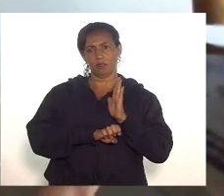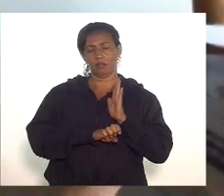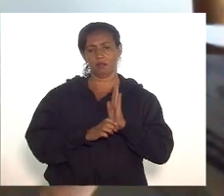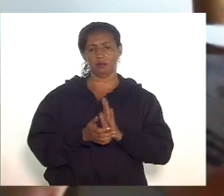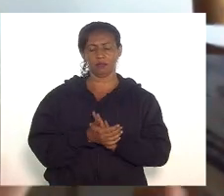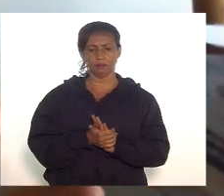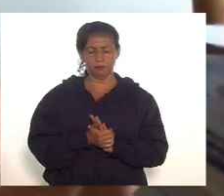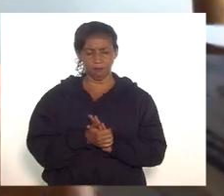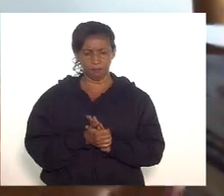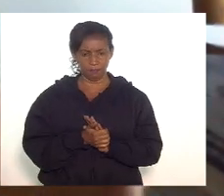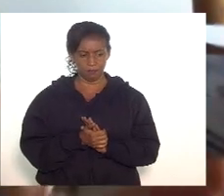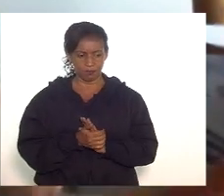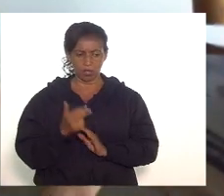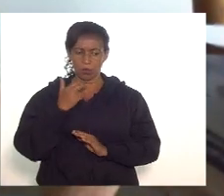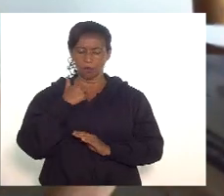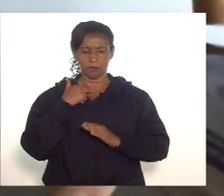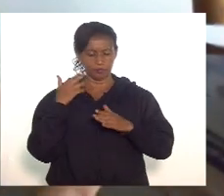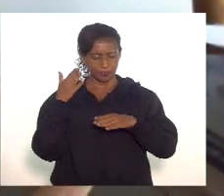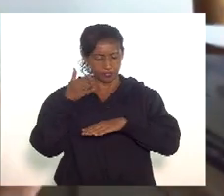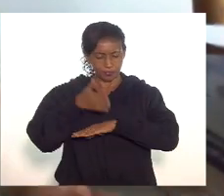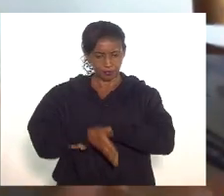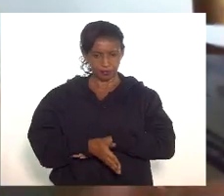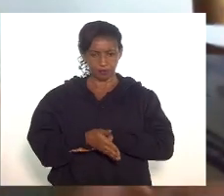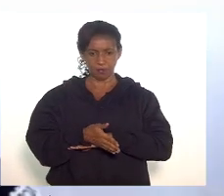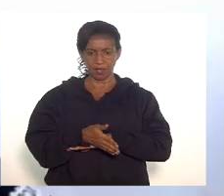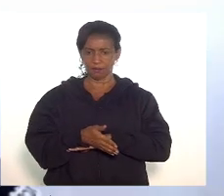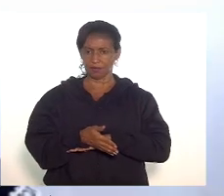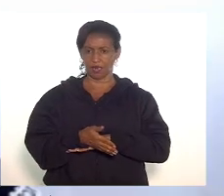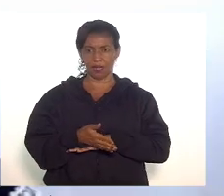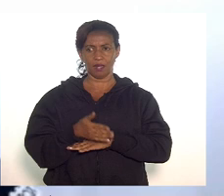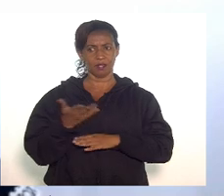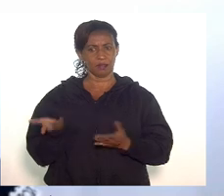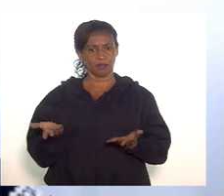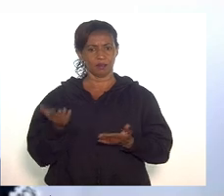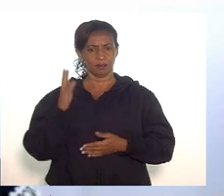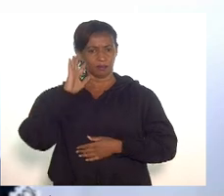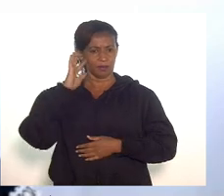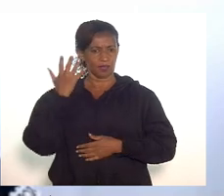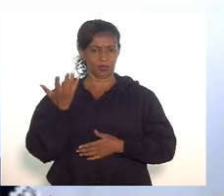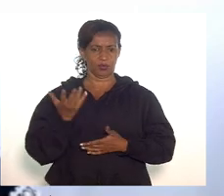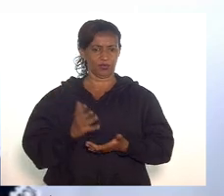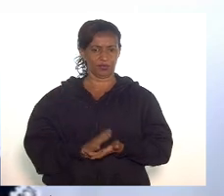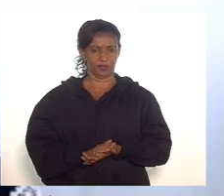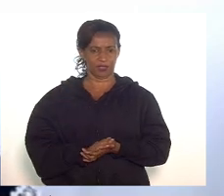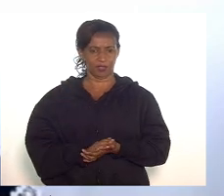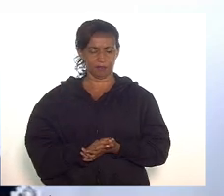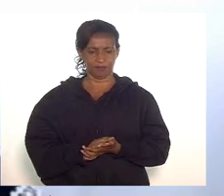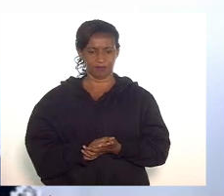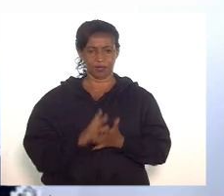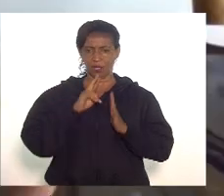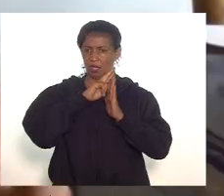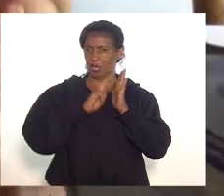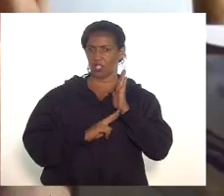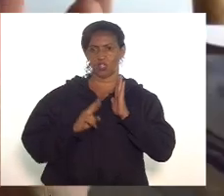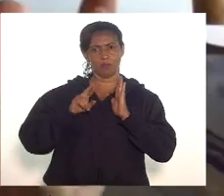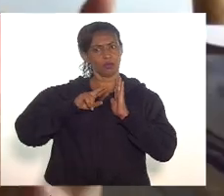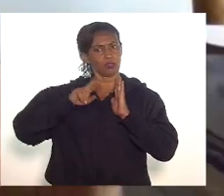a prova não pode entrar na pauta sem que Podemos, deputado Luiz Paulo. O regimento não é esse.